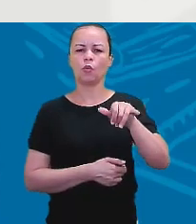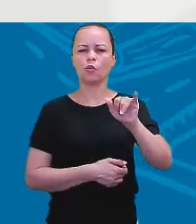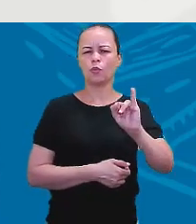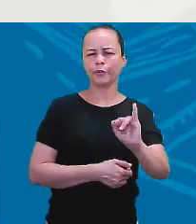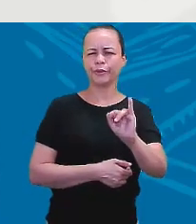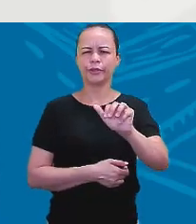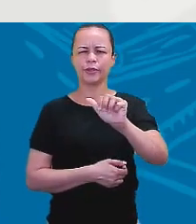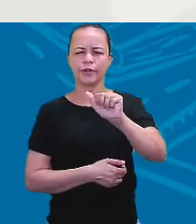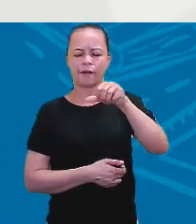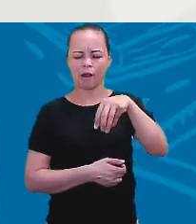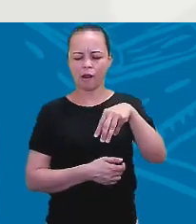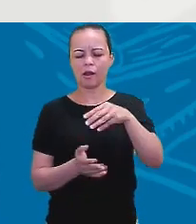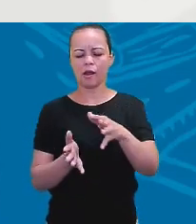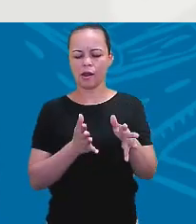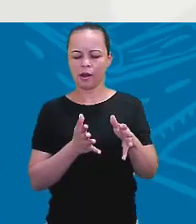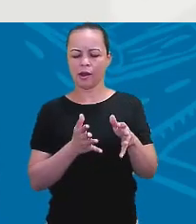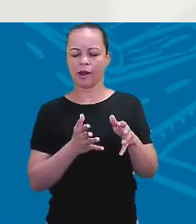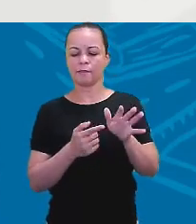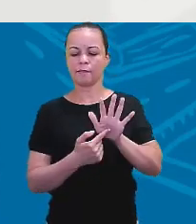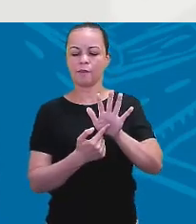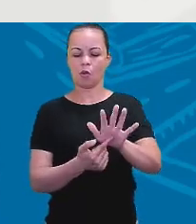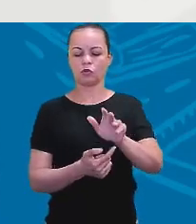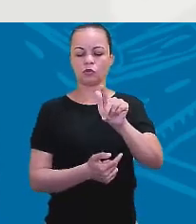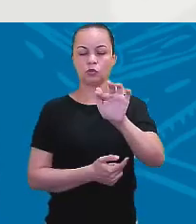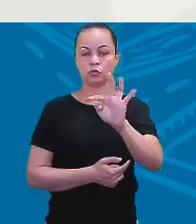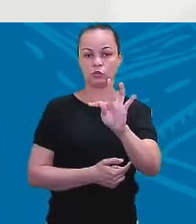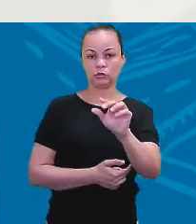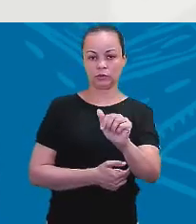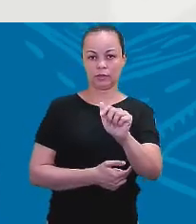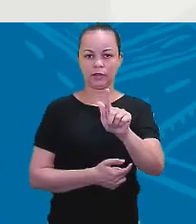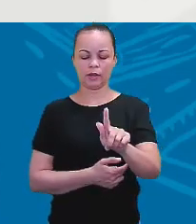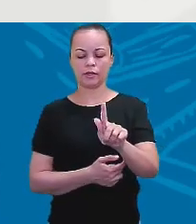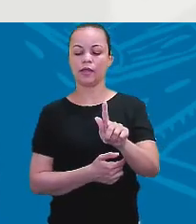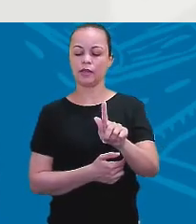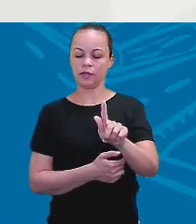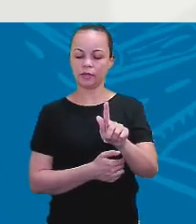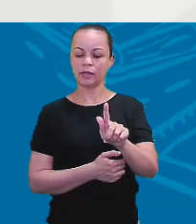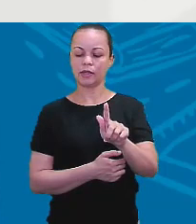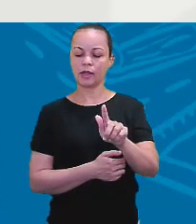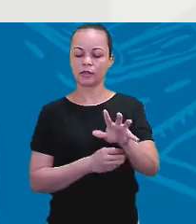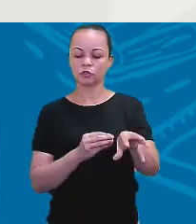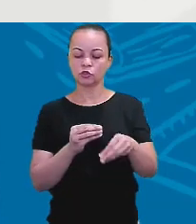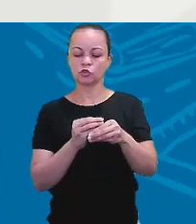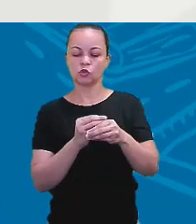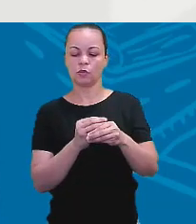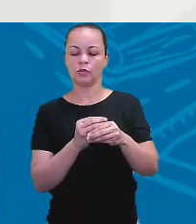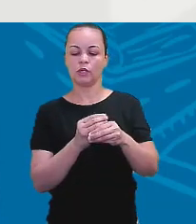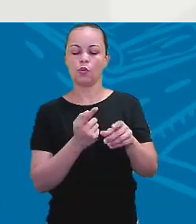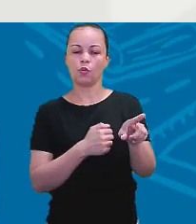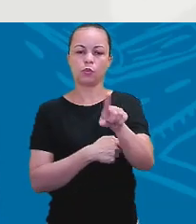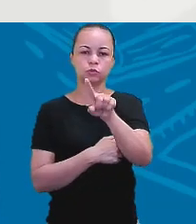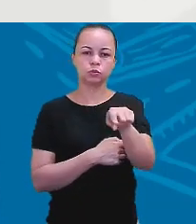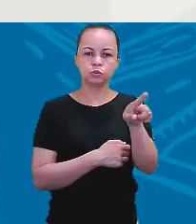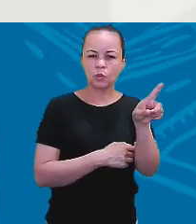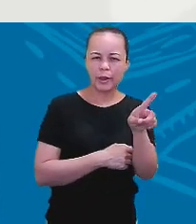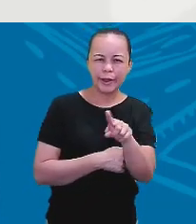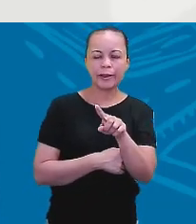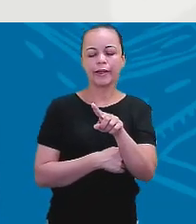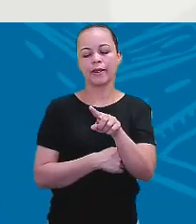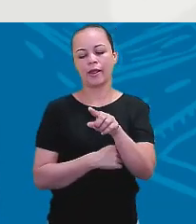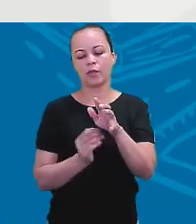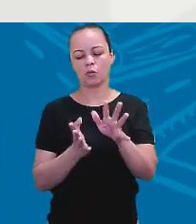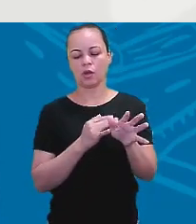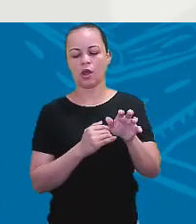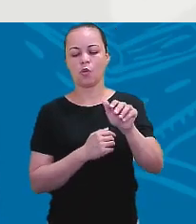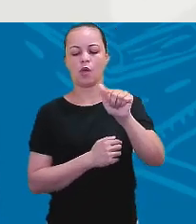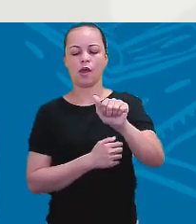forma irregular? É aquela que não tem regra. Ela é irregular. Ela foge a regra. Então, quando a sentença